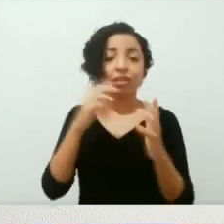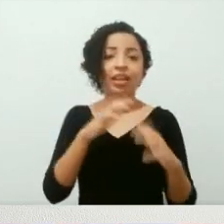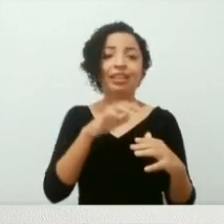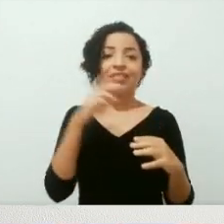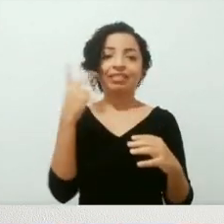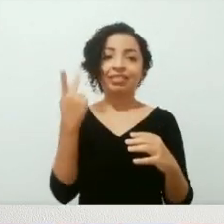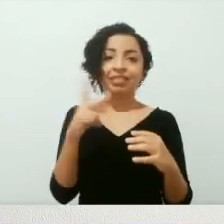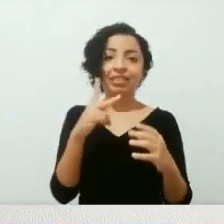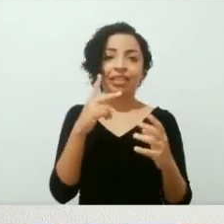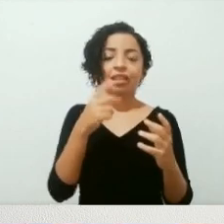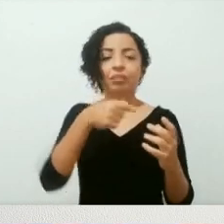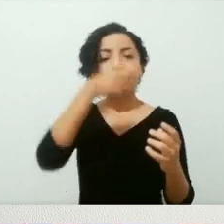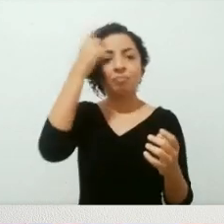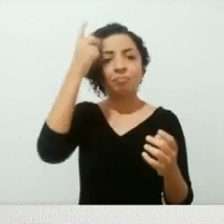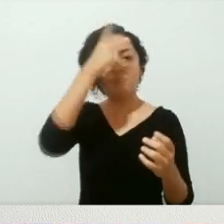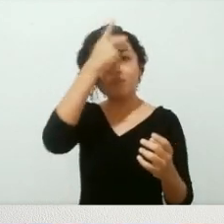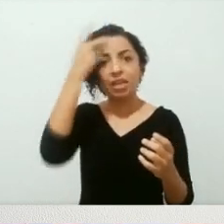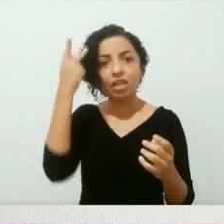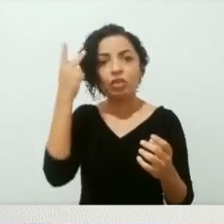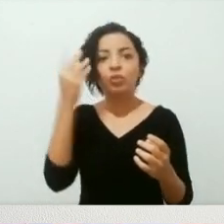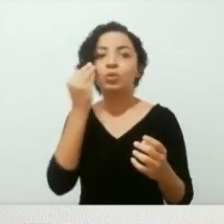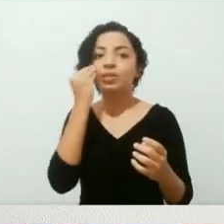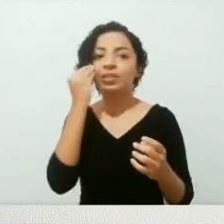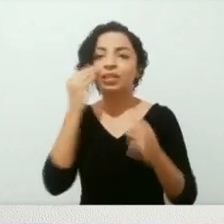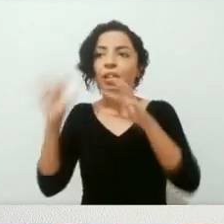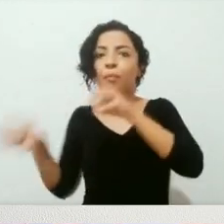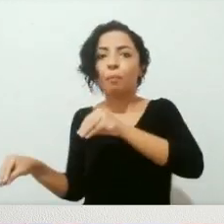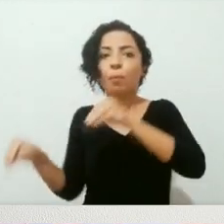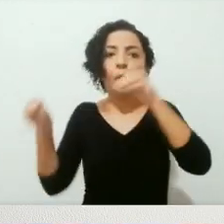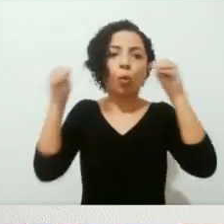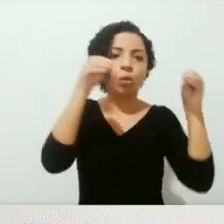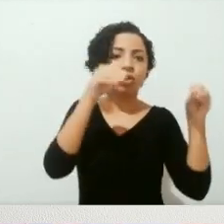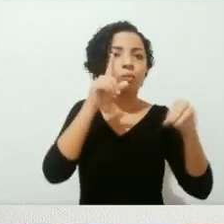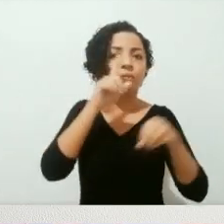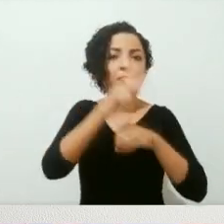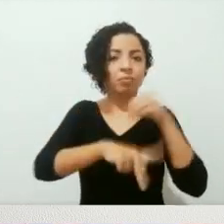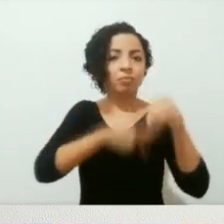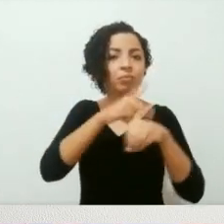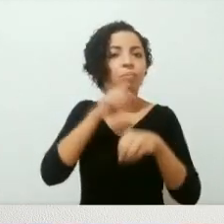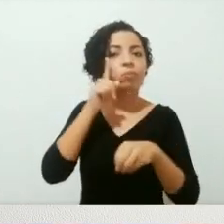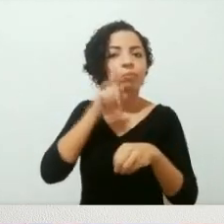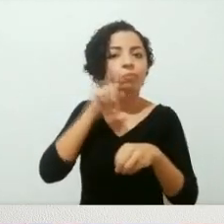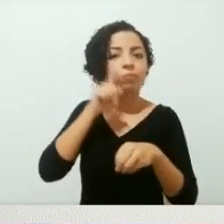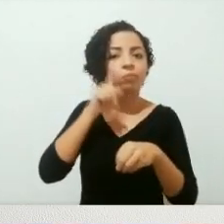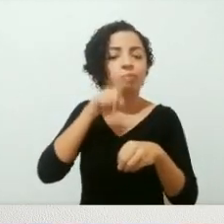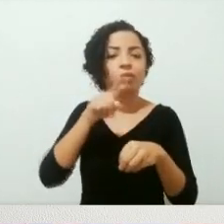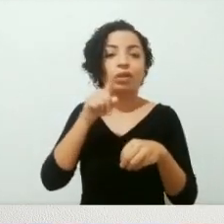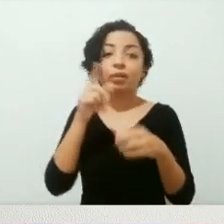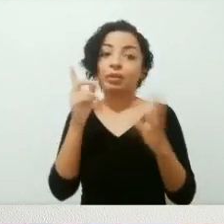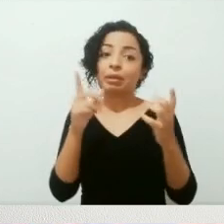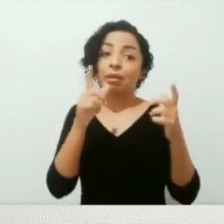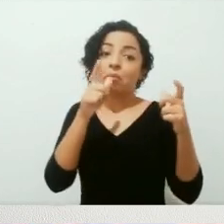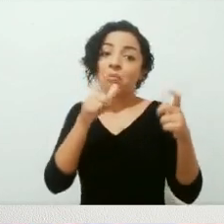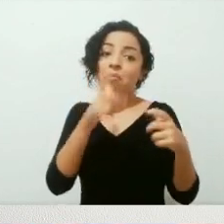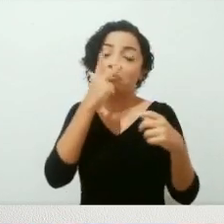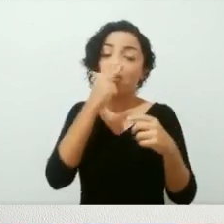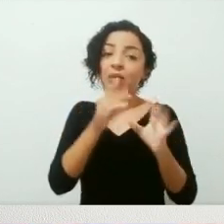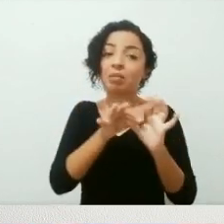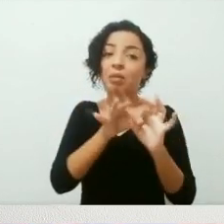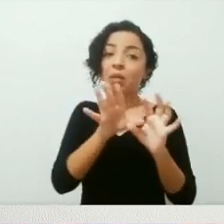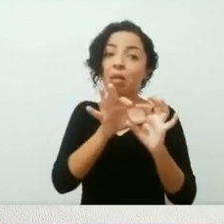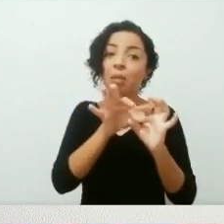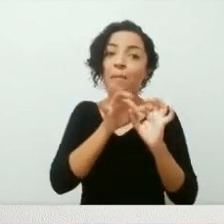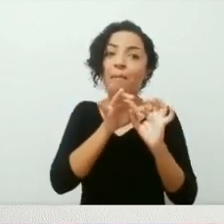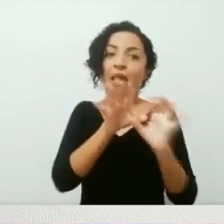trajetórias de vida de latinos que vão tentar a vida nos Estados Unidos, na tal terra da liberdade. E que